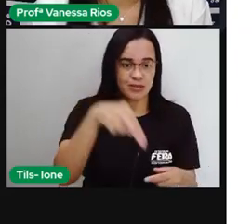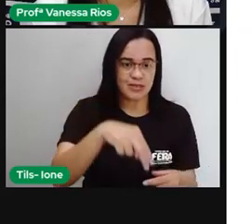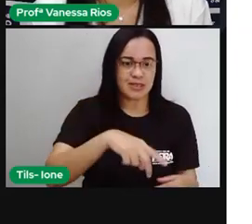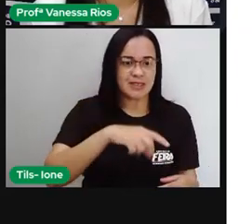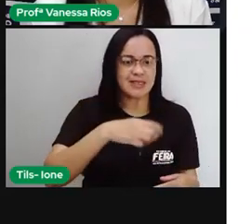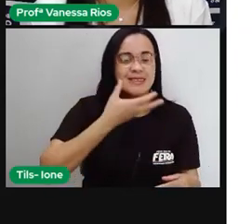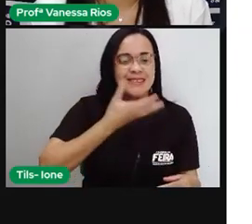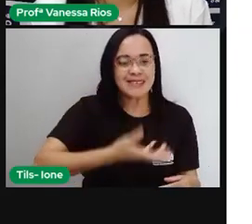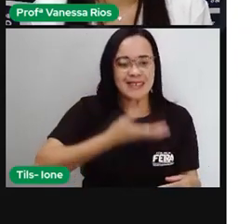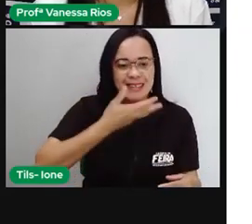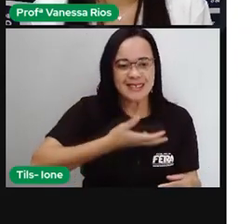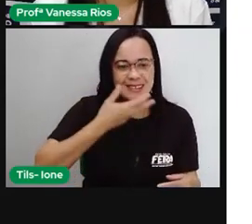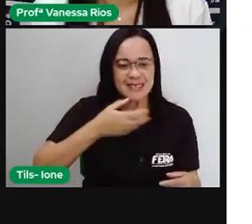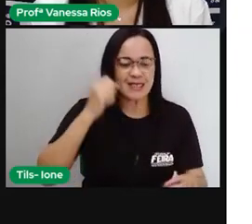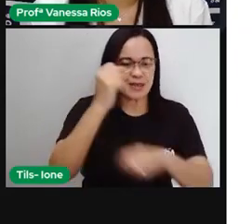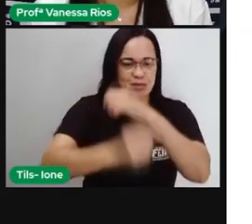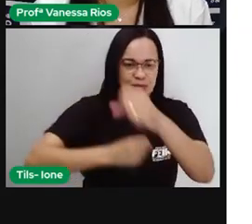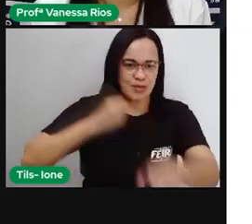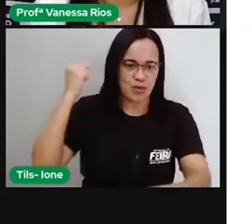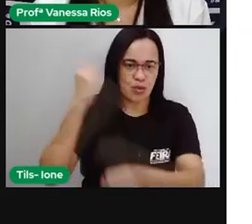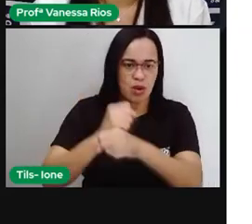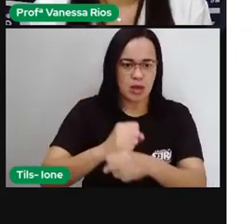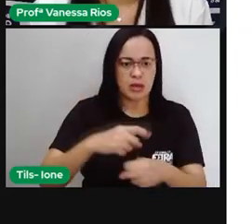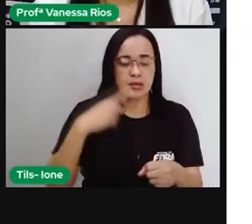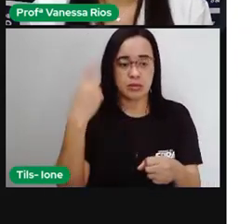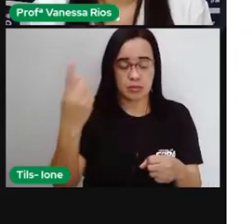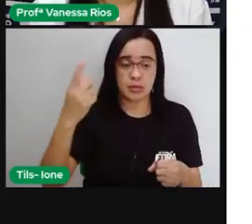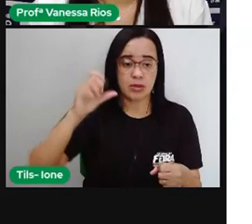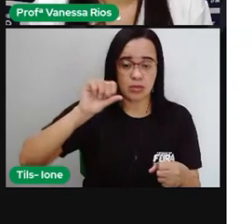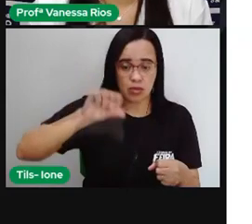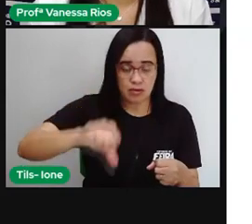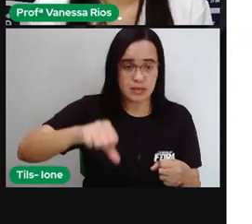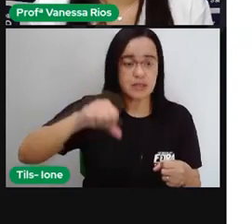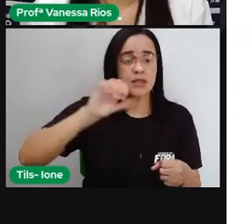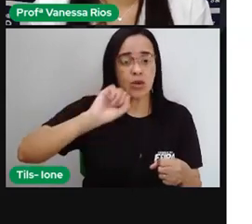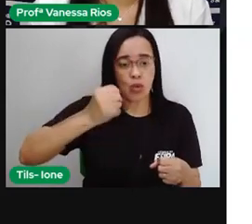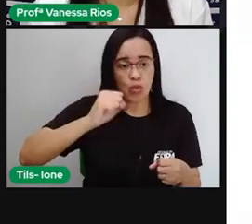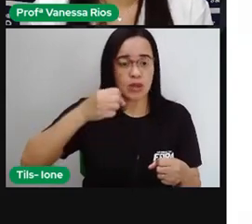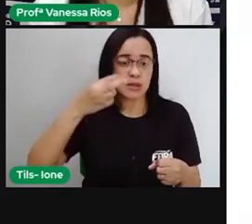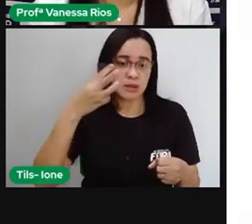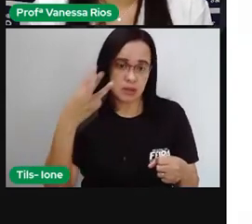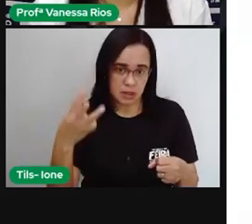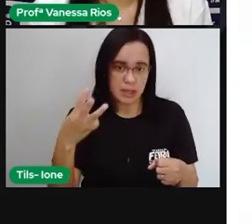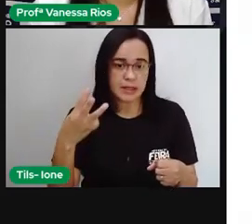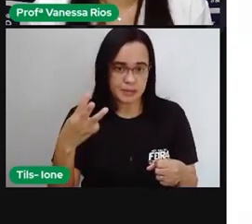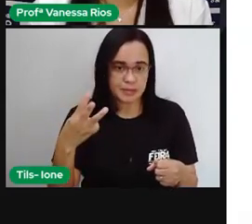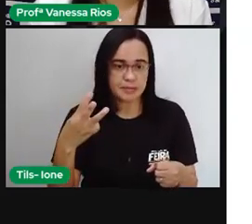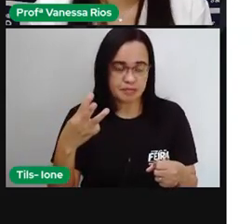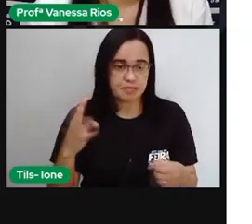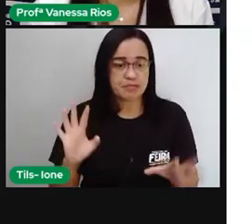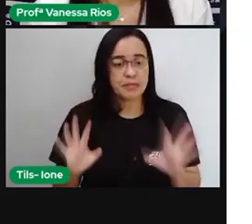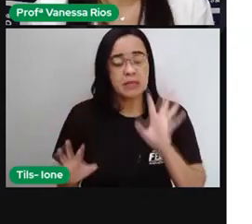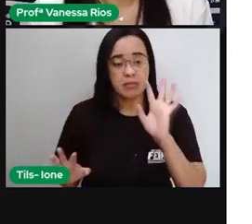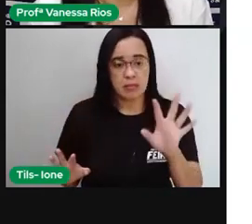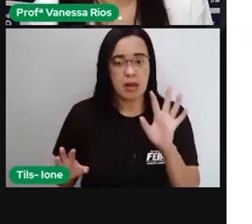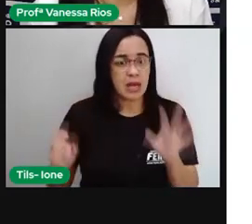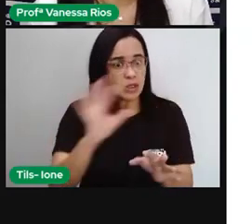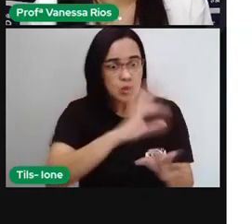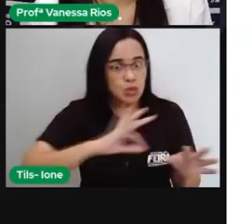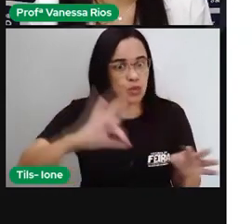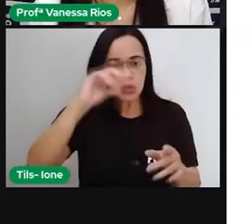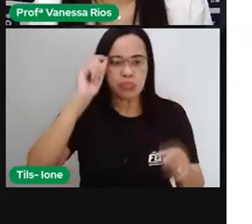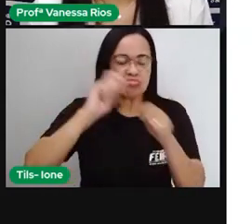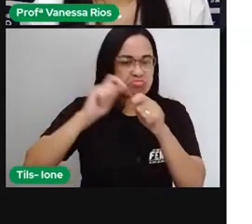deixando aí um legado inestimável. Então, todas as suas obras aí são importantes para o mundo